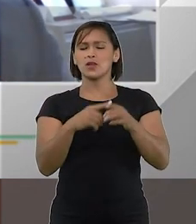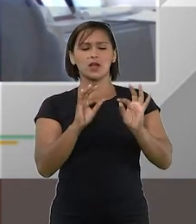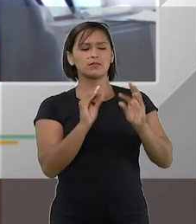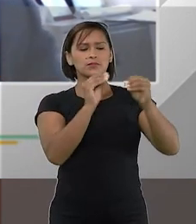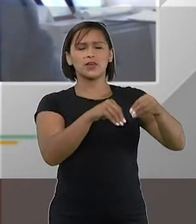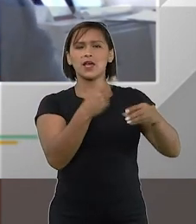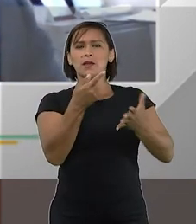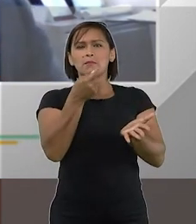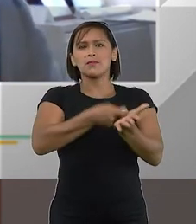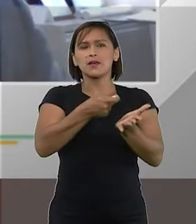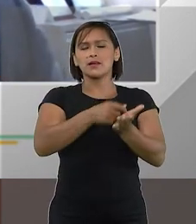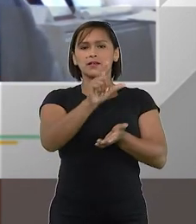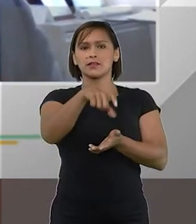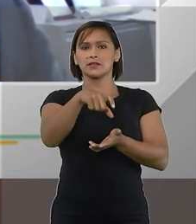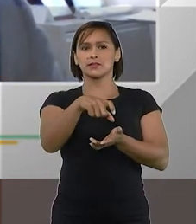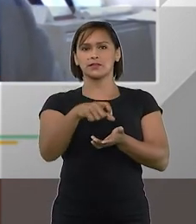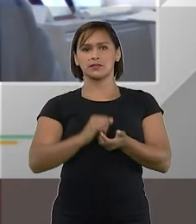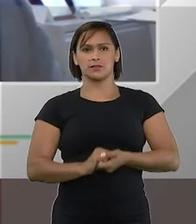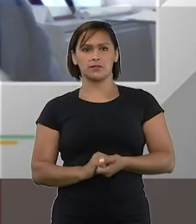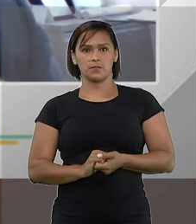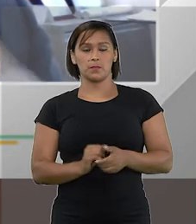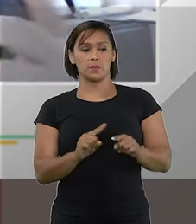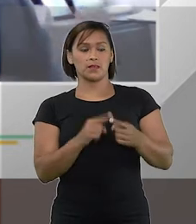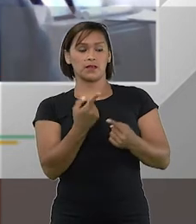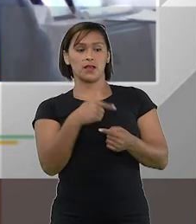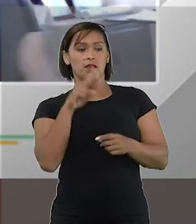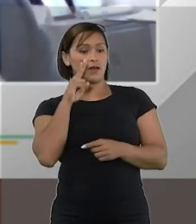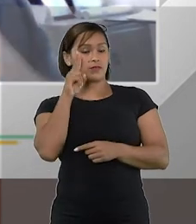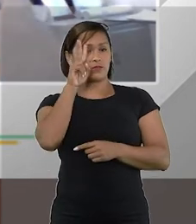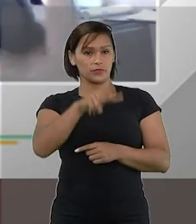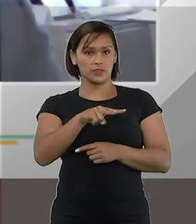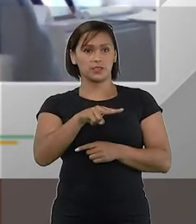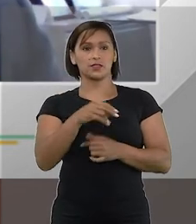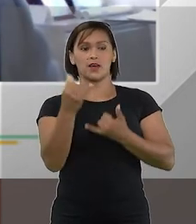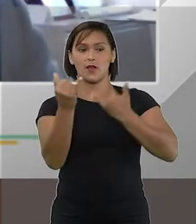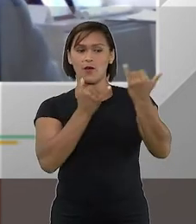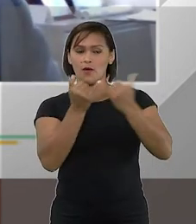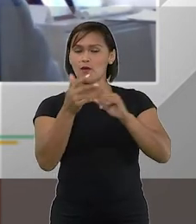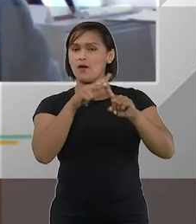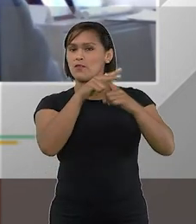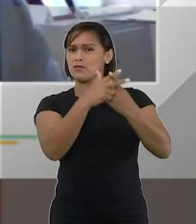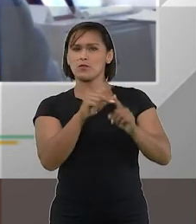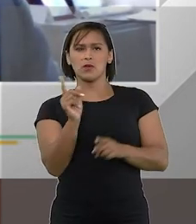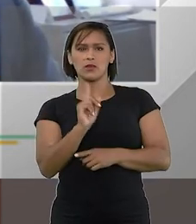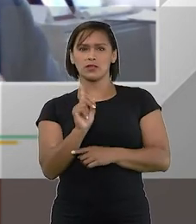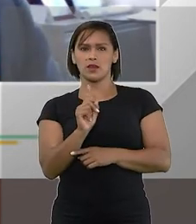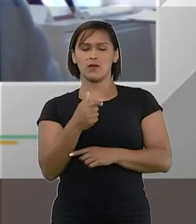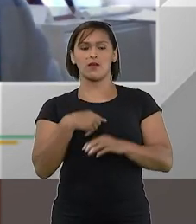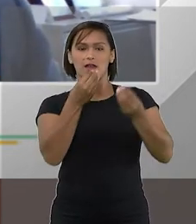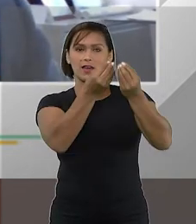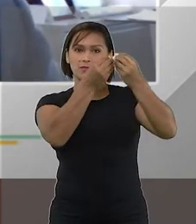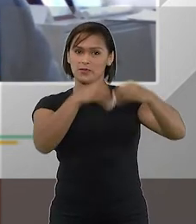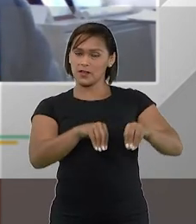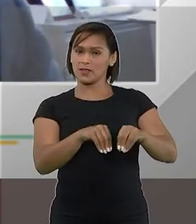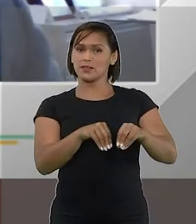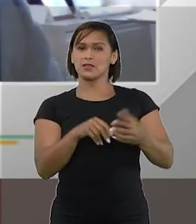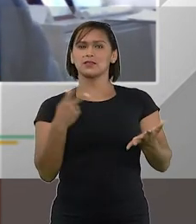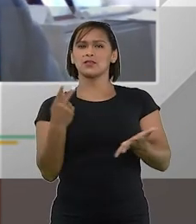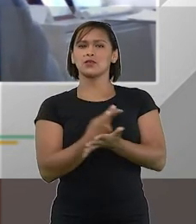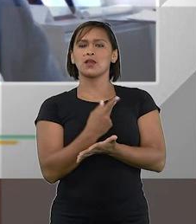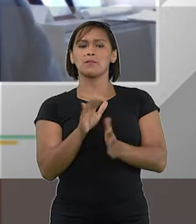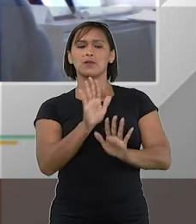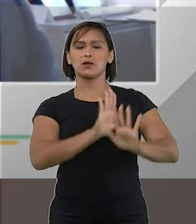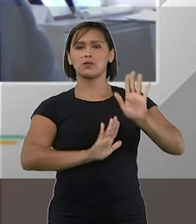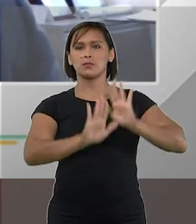falência serve para pagar credores segundo a visão que informou a reforma não a falência serve